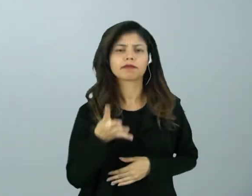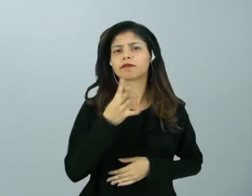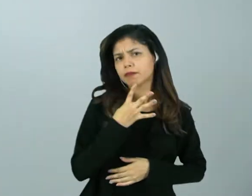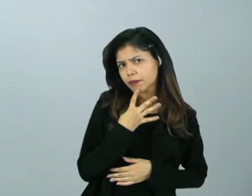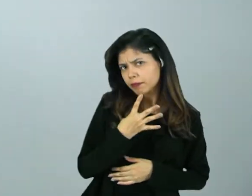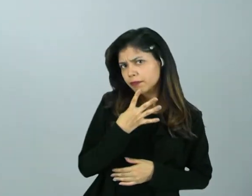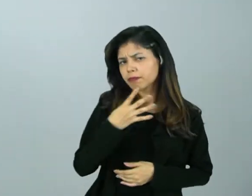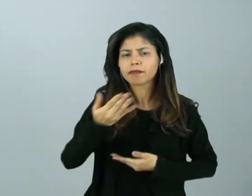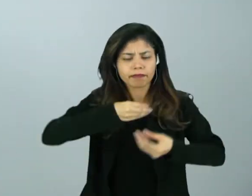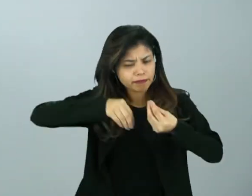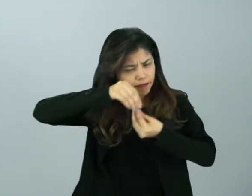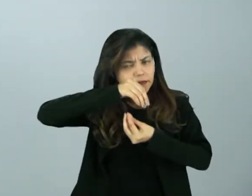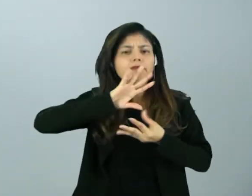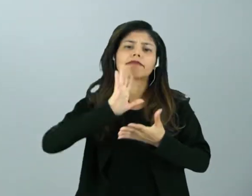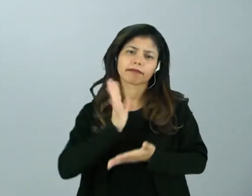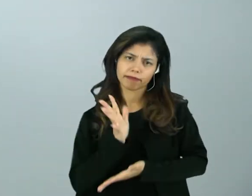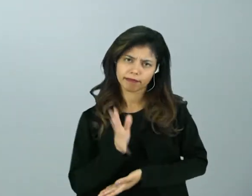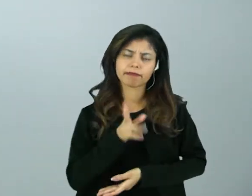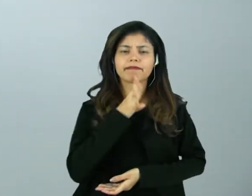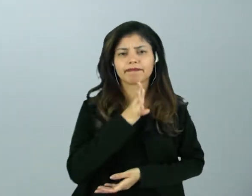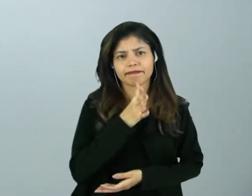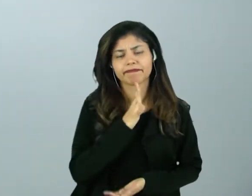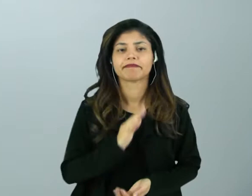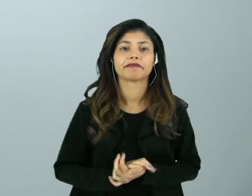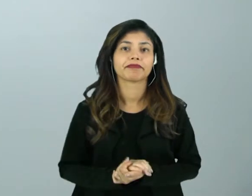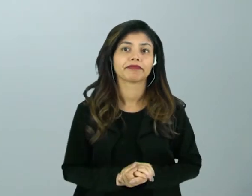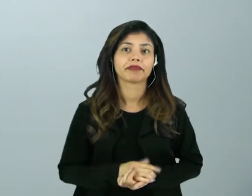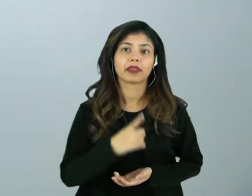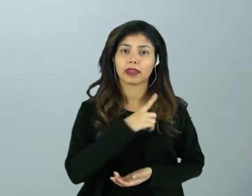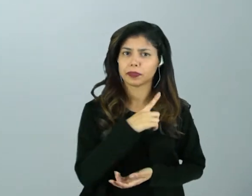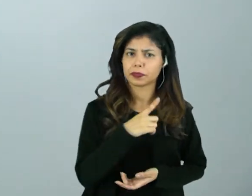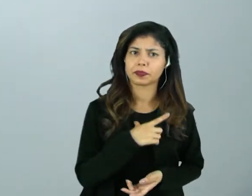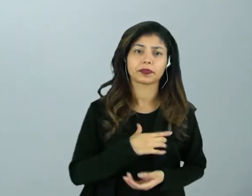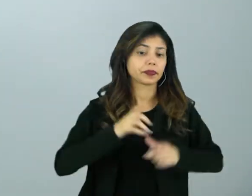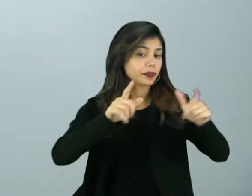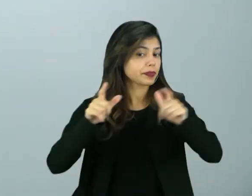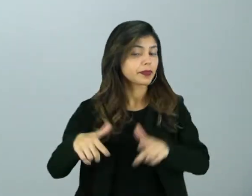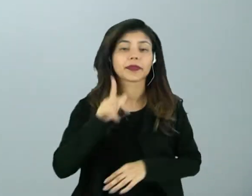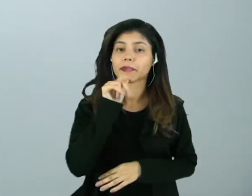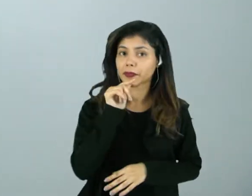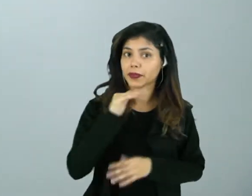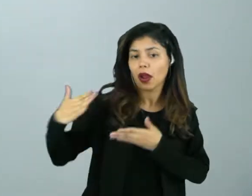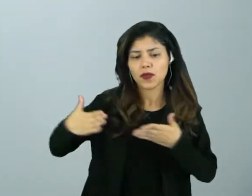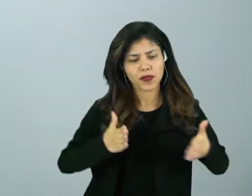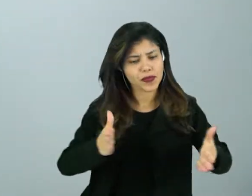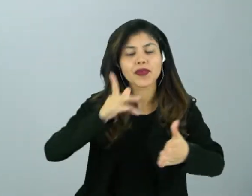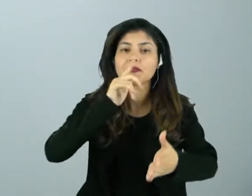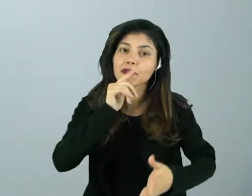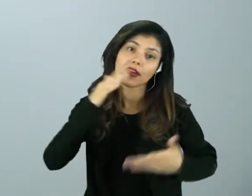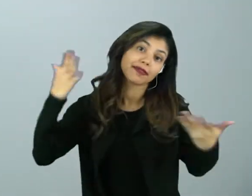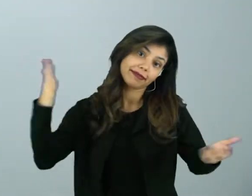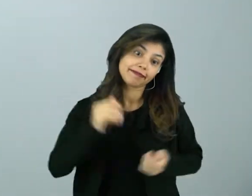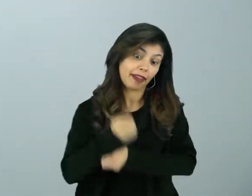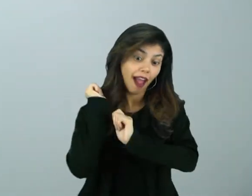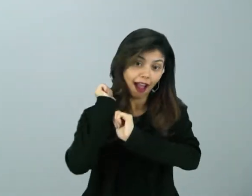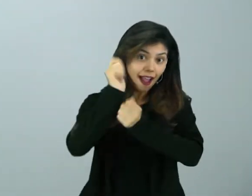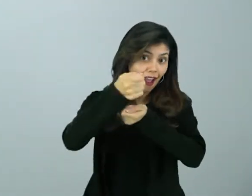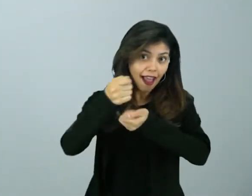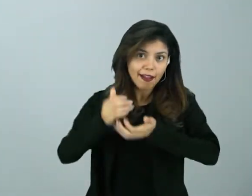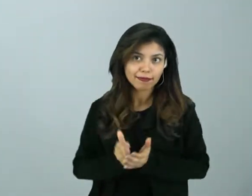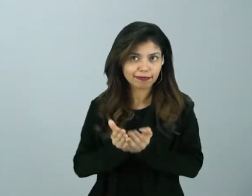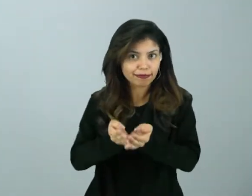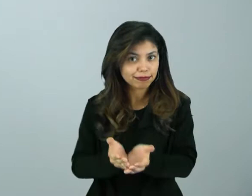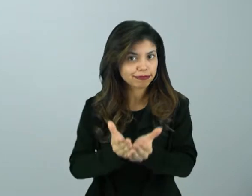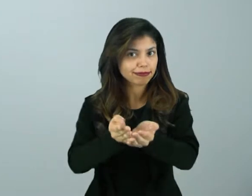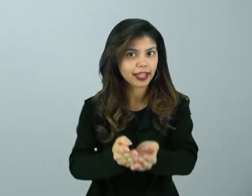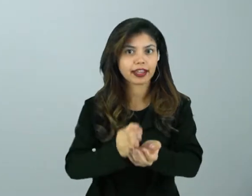esteve envolvido, conhece alguma coisa relacionada à bacia hidrográfica. Algum rio que você tomou banho, pescou, andou de barco